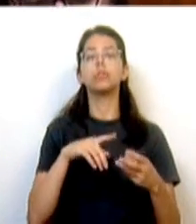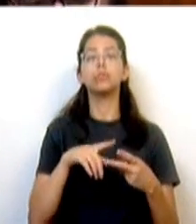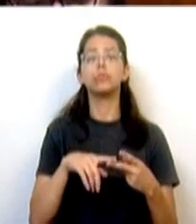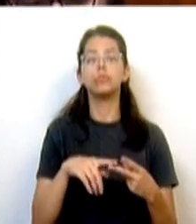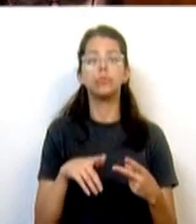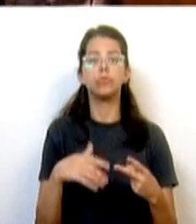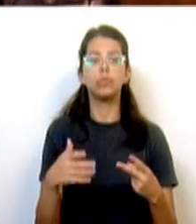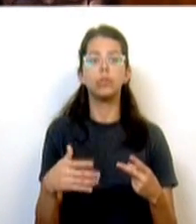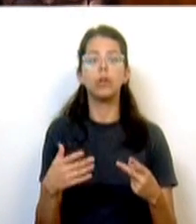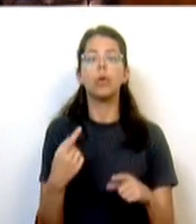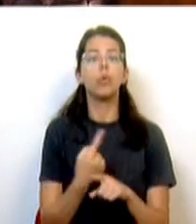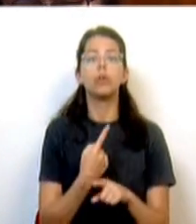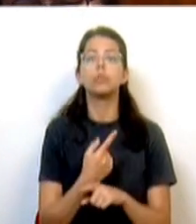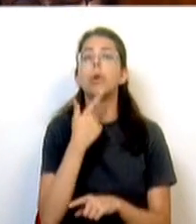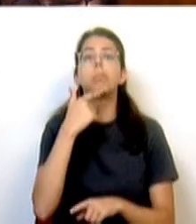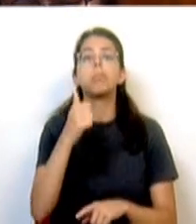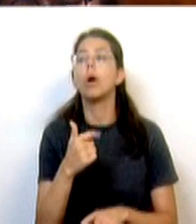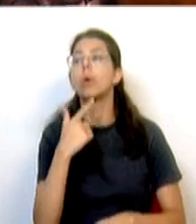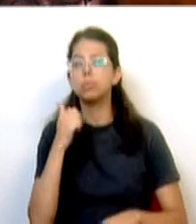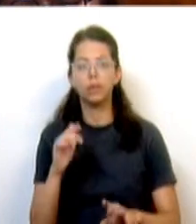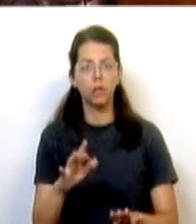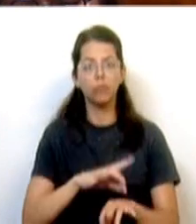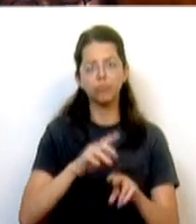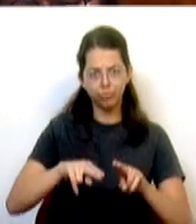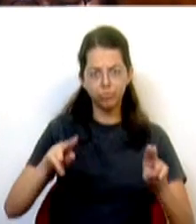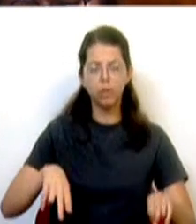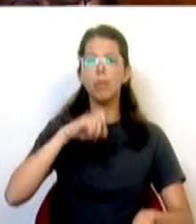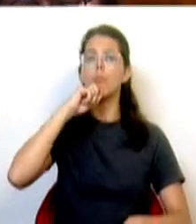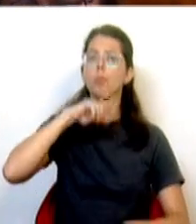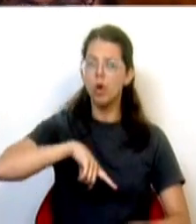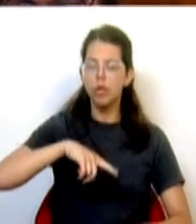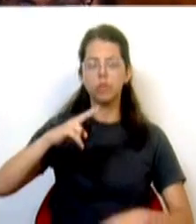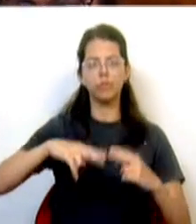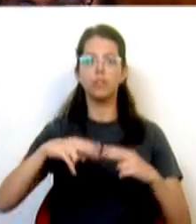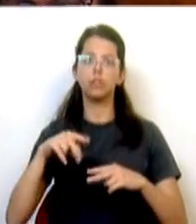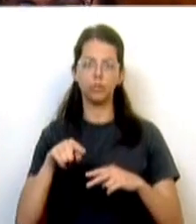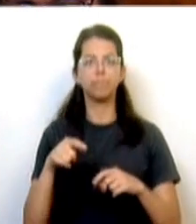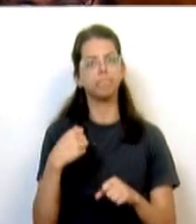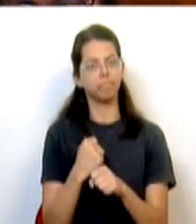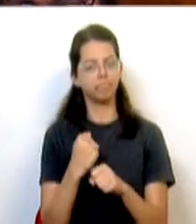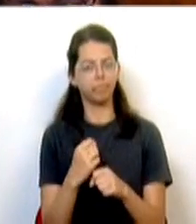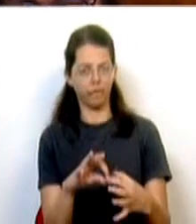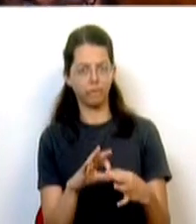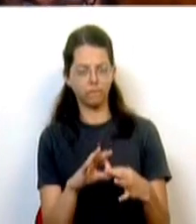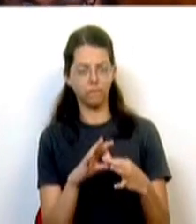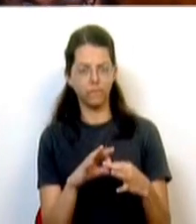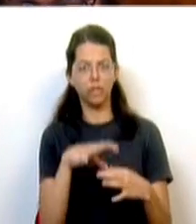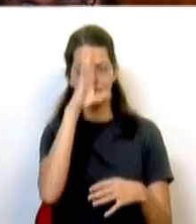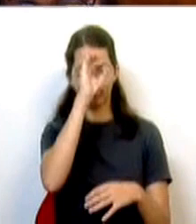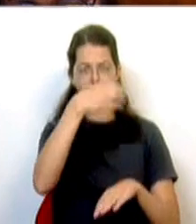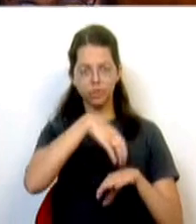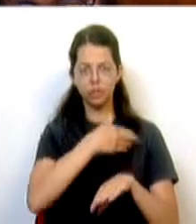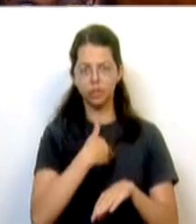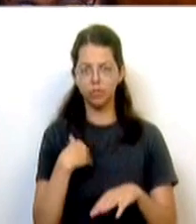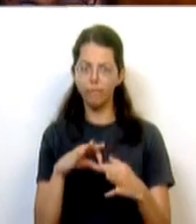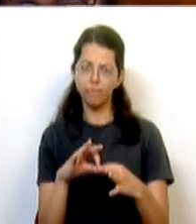que não se pode fazer. Não, os hospitais podem e as finanças têm estado a trabalhar diretamente com o Ministério da Saúde